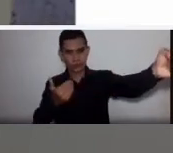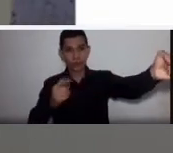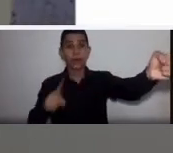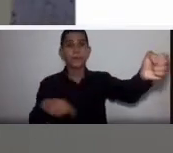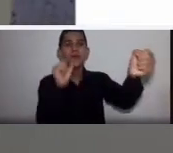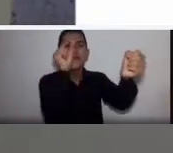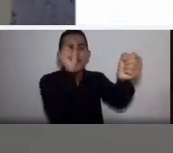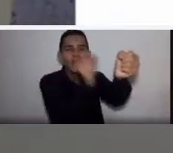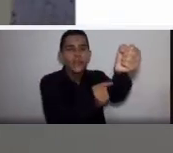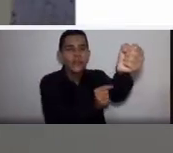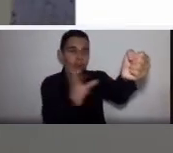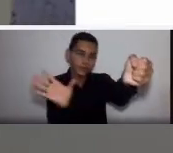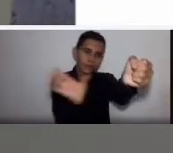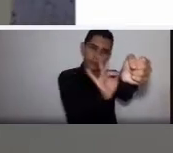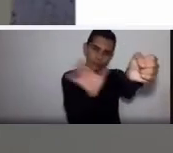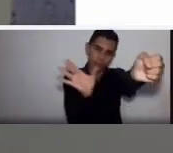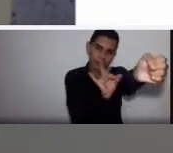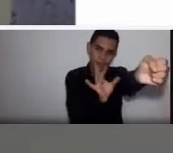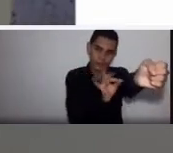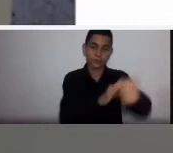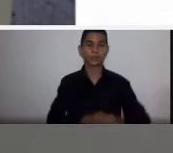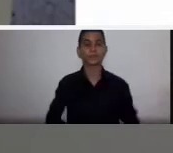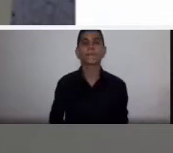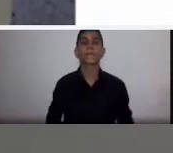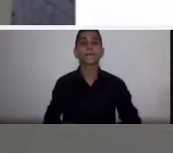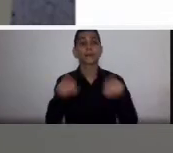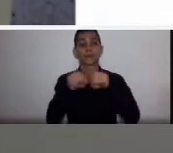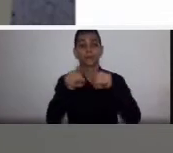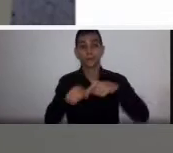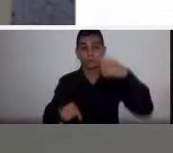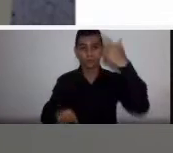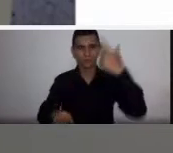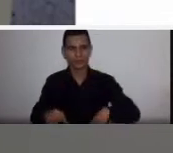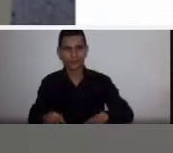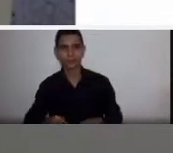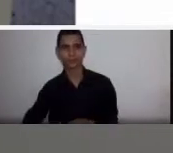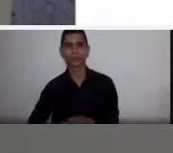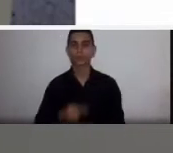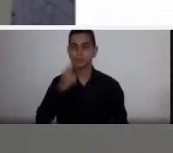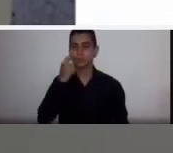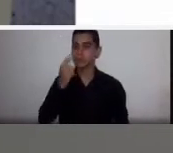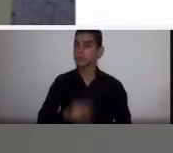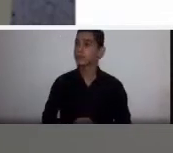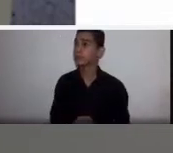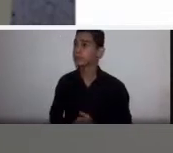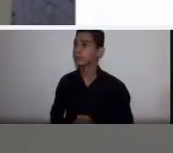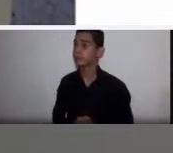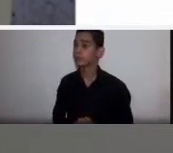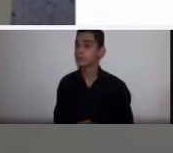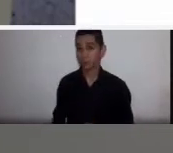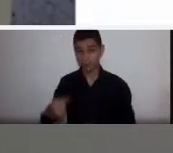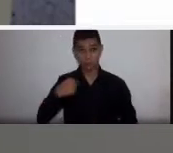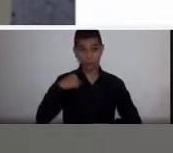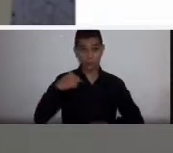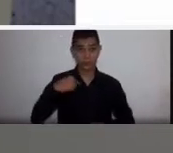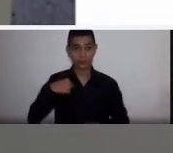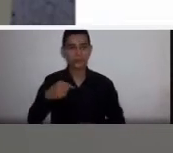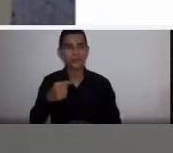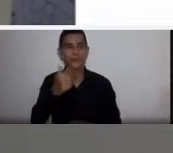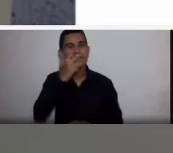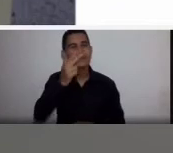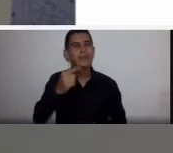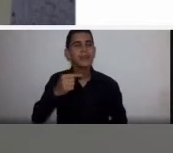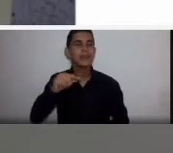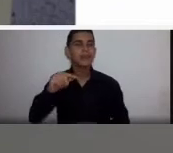limitação. A hemodiluição é o paciente que não urina, porque como eu reponho muito líquido para